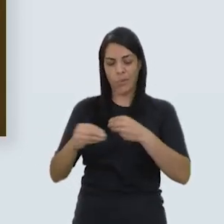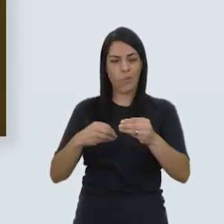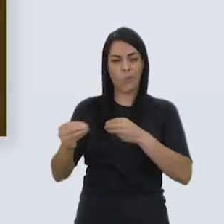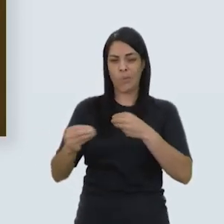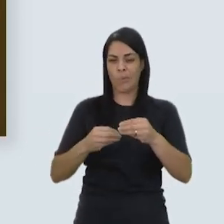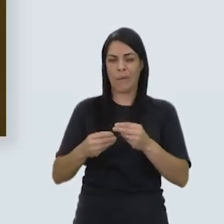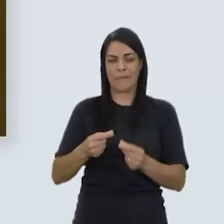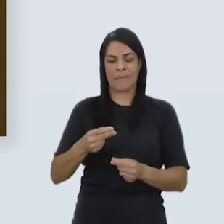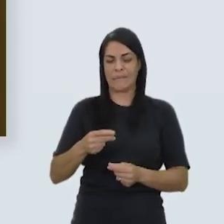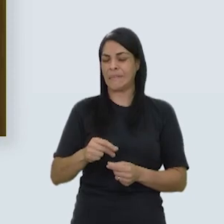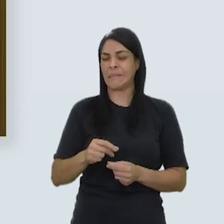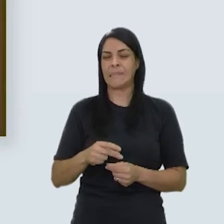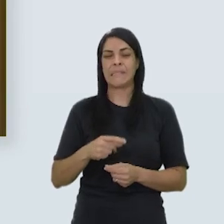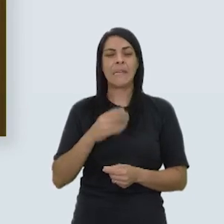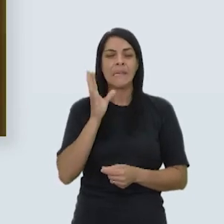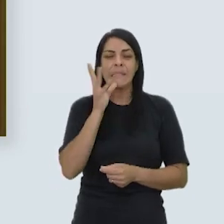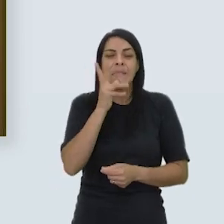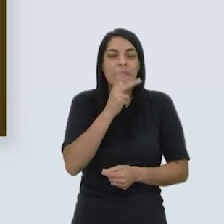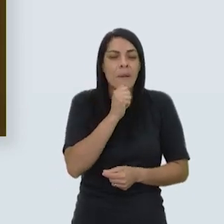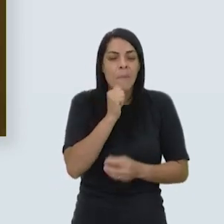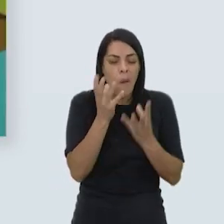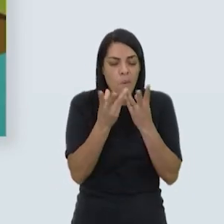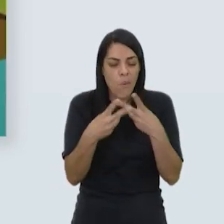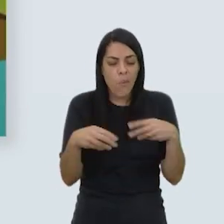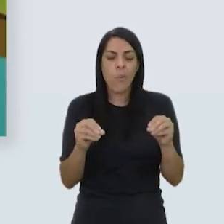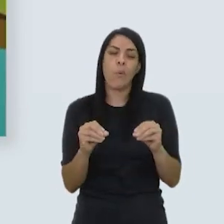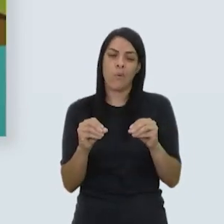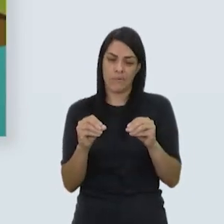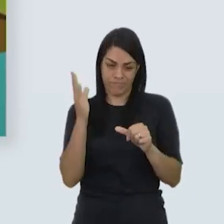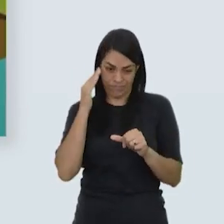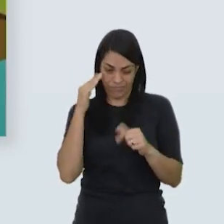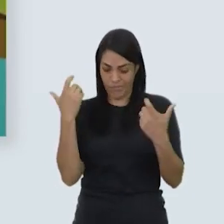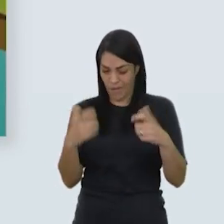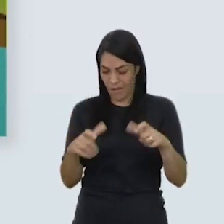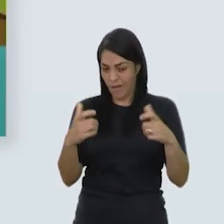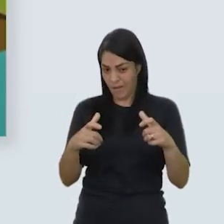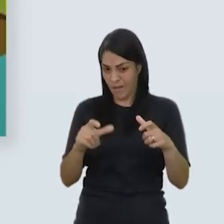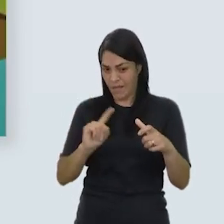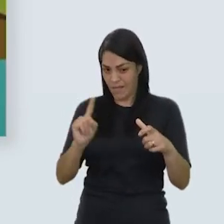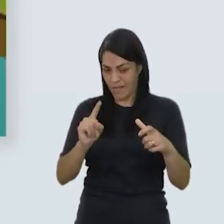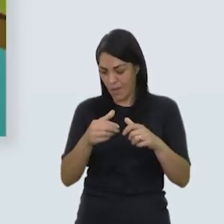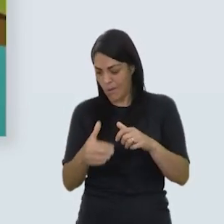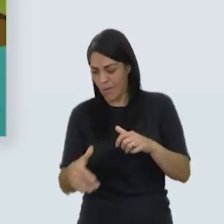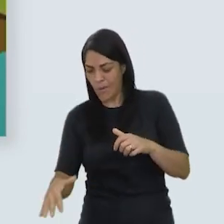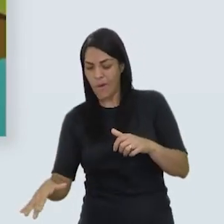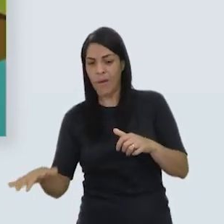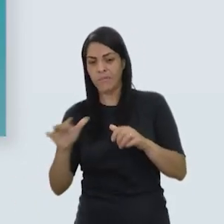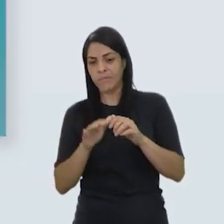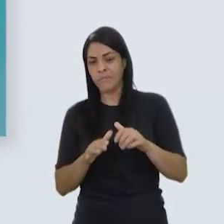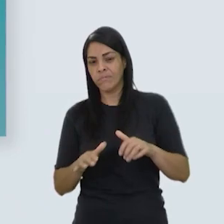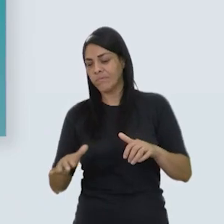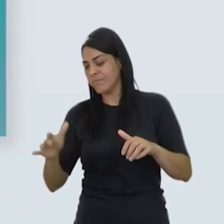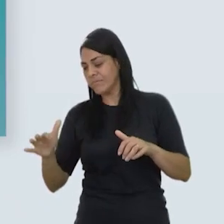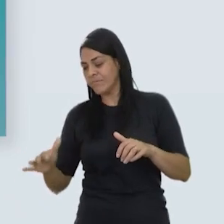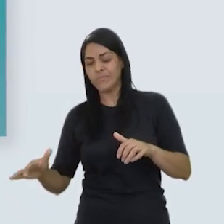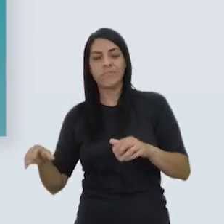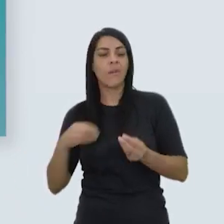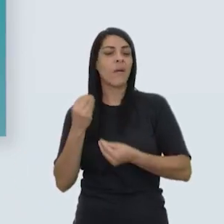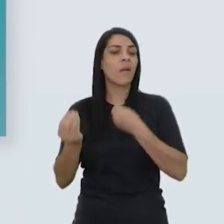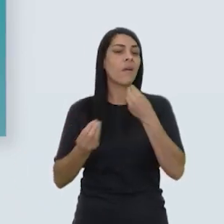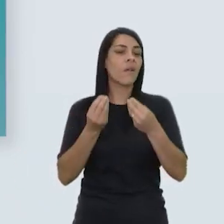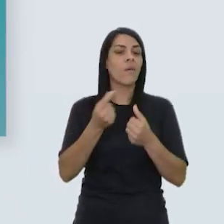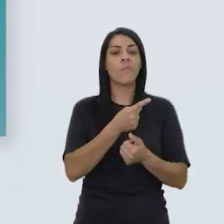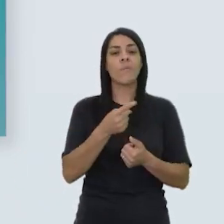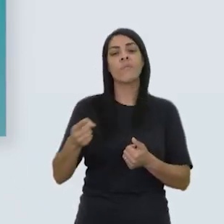de anos para desaparecer. E adivinha onde boa parte das garrafas que não foram para o lixo acaba parando? E qual pode ser o seu